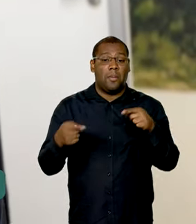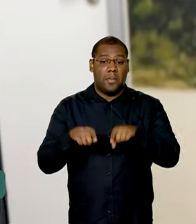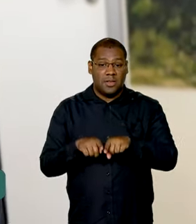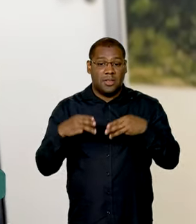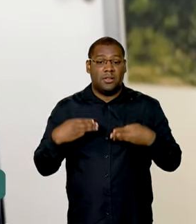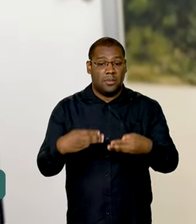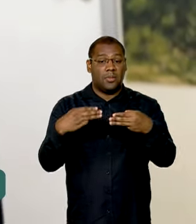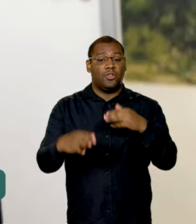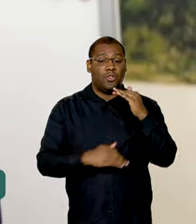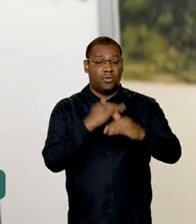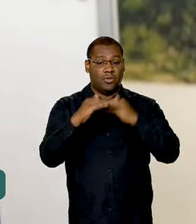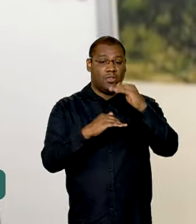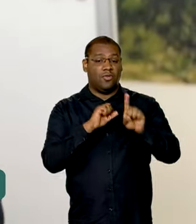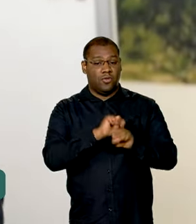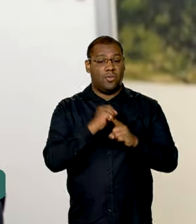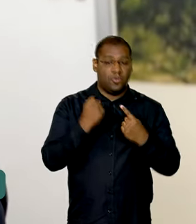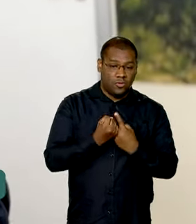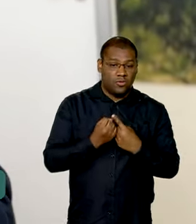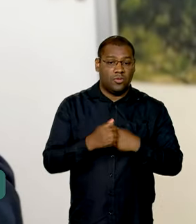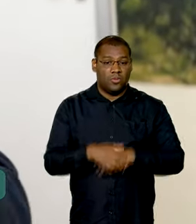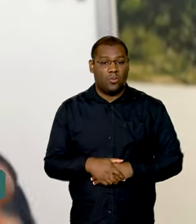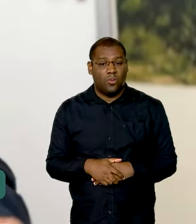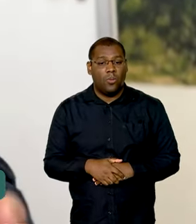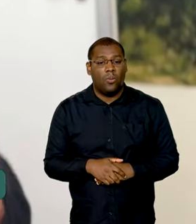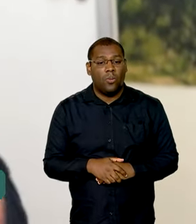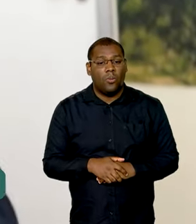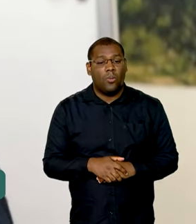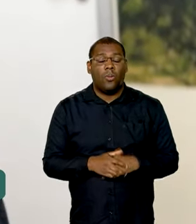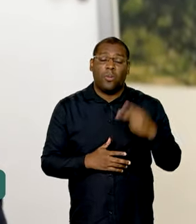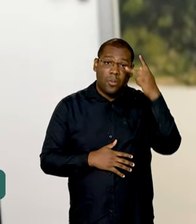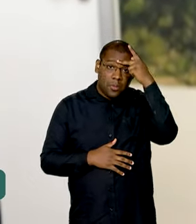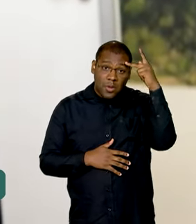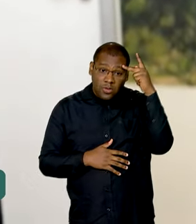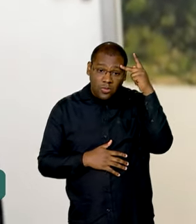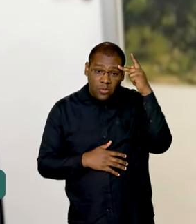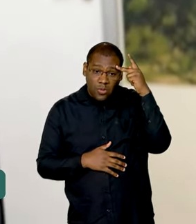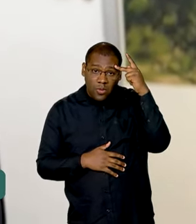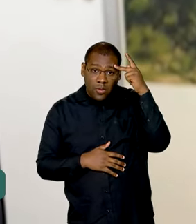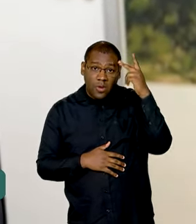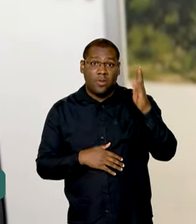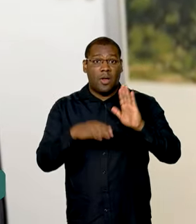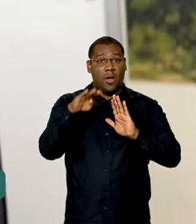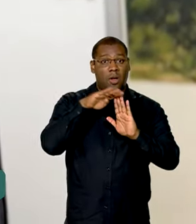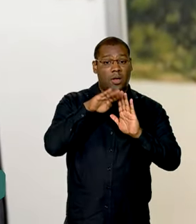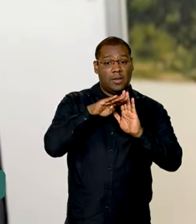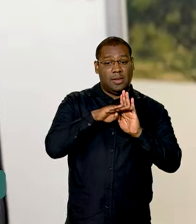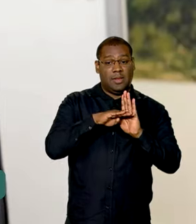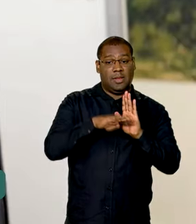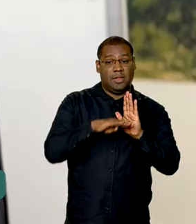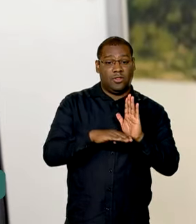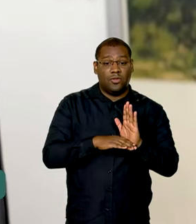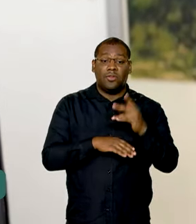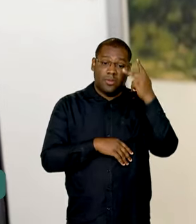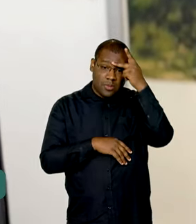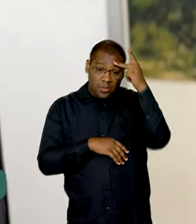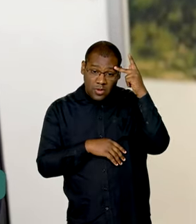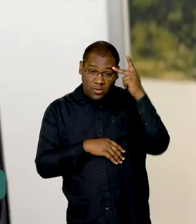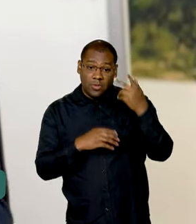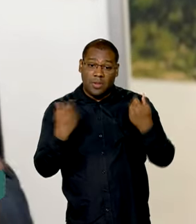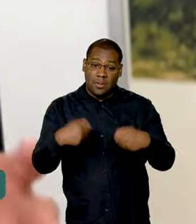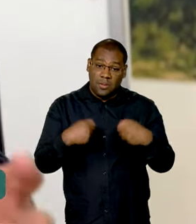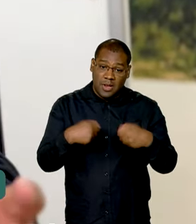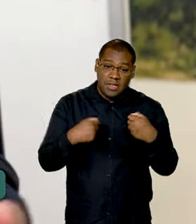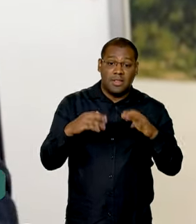e Assistência Social, onde ali você vai listar as pessoas que precisam do cofinanciamento.